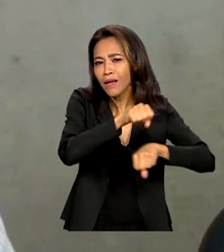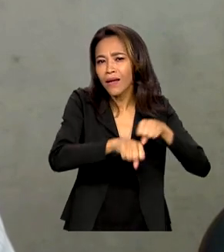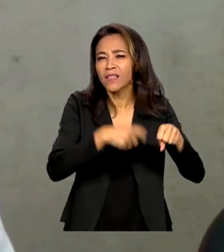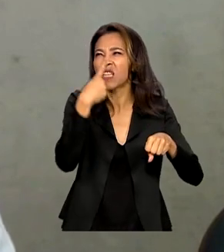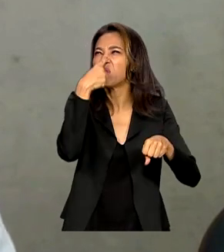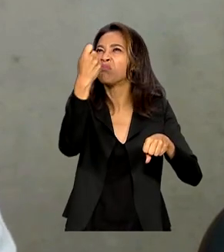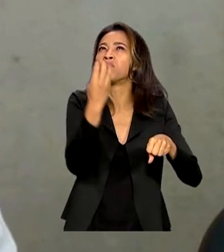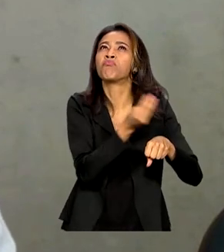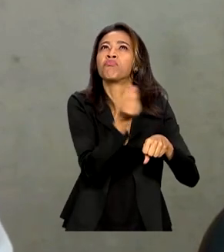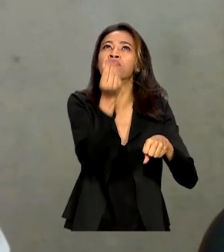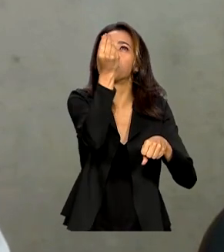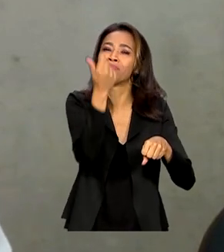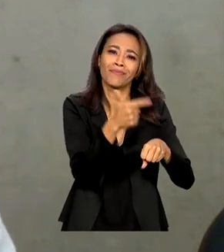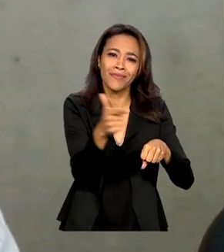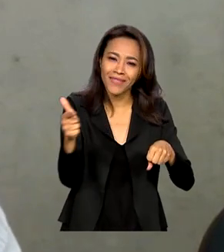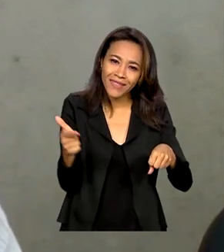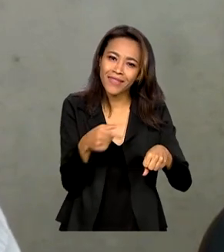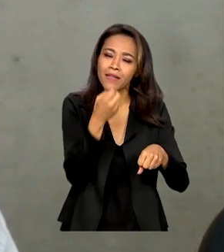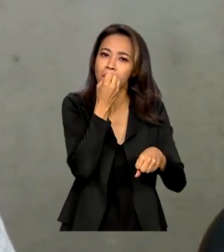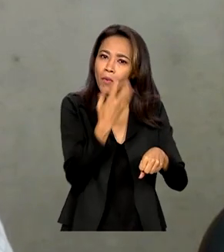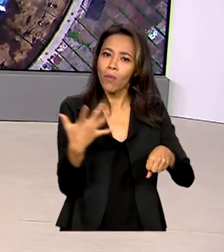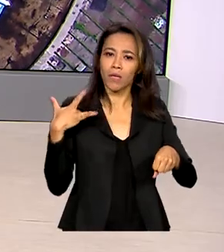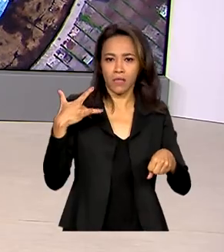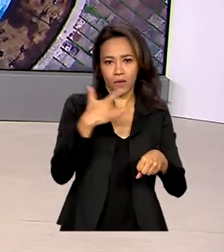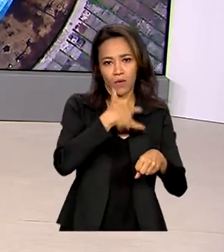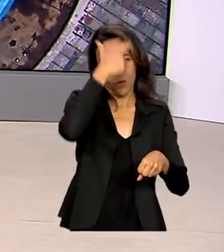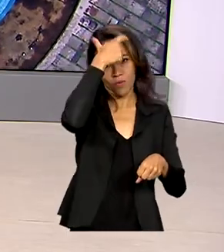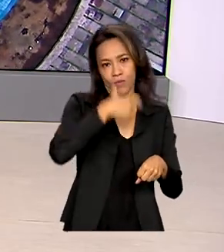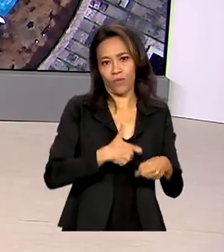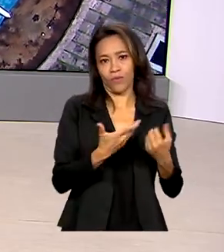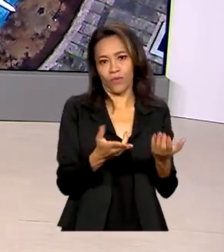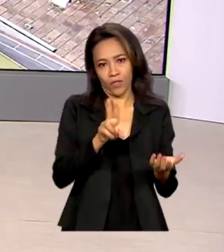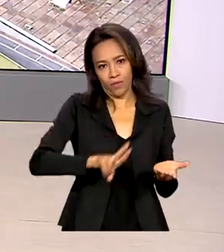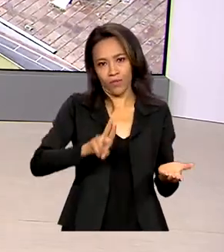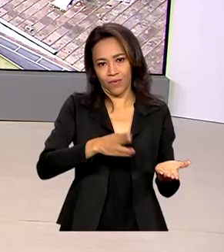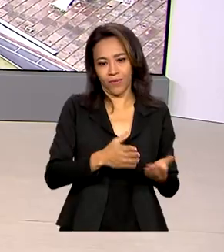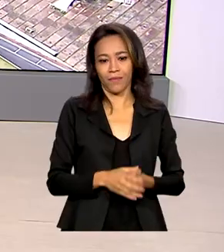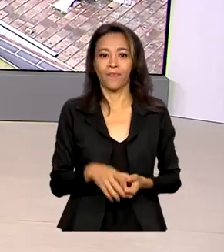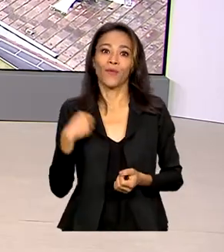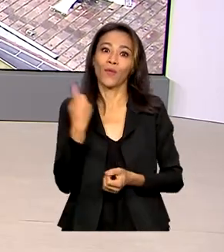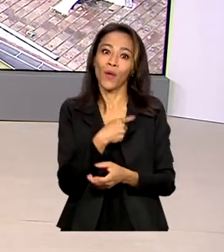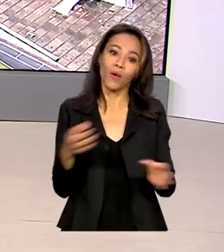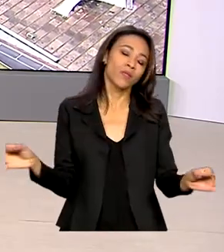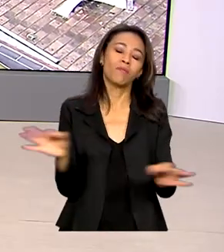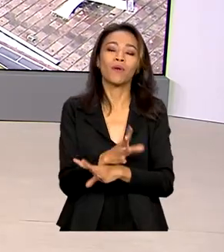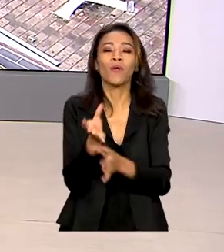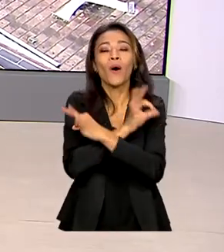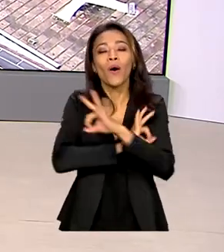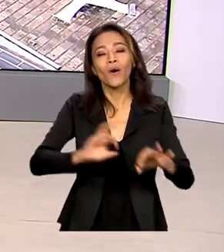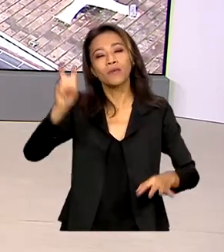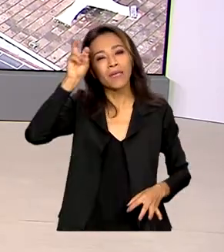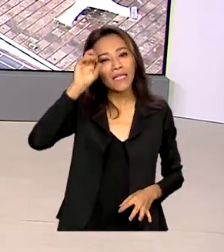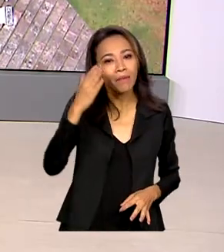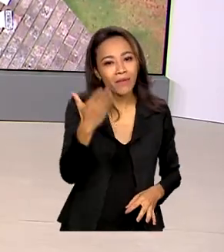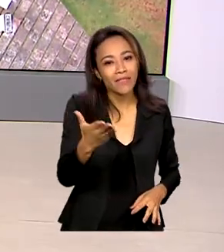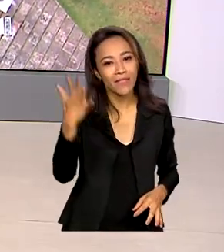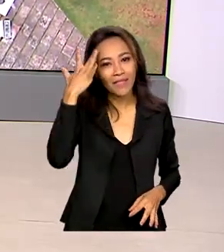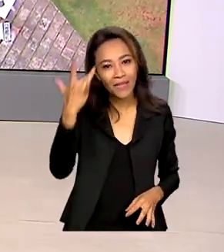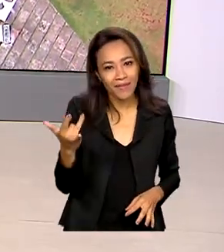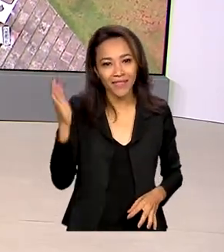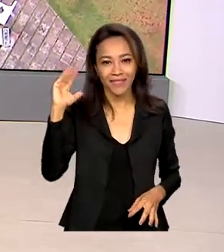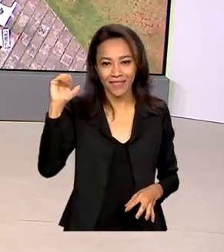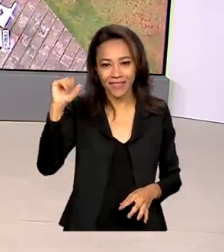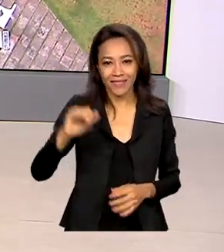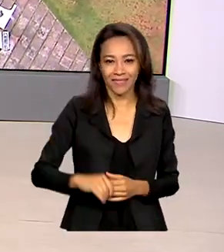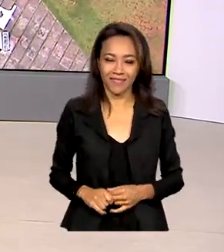com benefícios até para a saúde daqueles usuários. A gente fica por aqui, uma ótima quinta-feira para você e até amanhã.